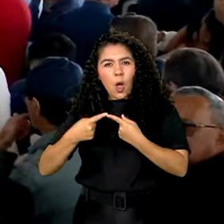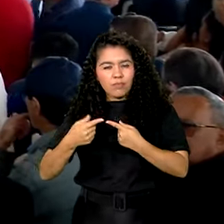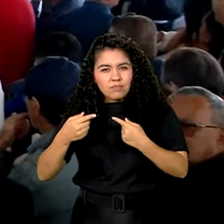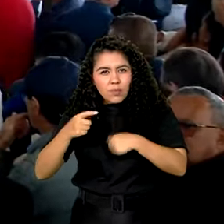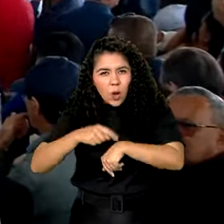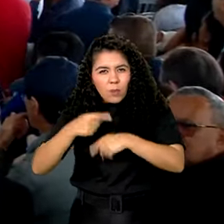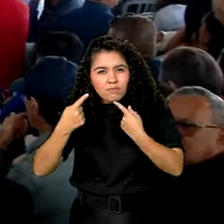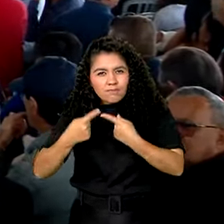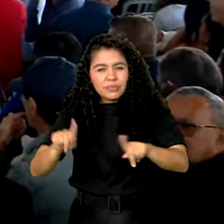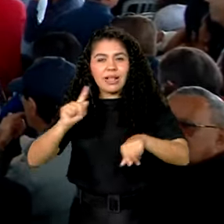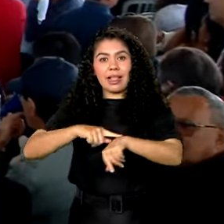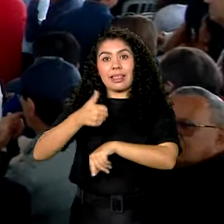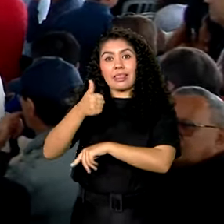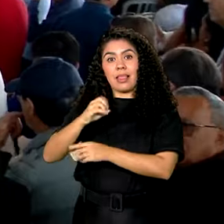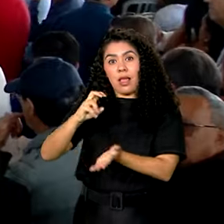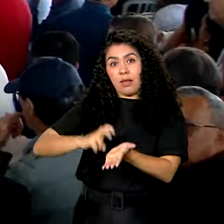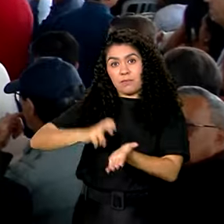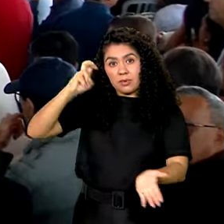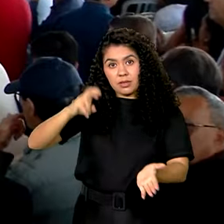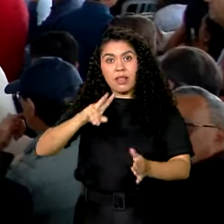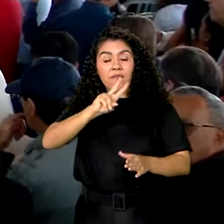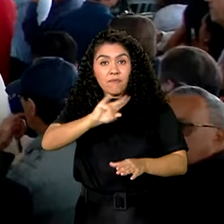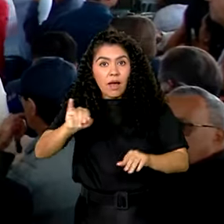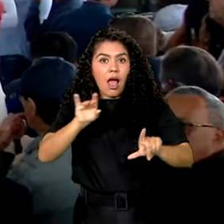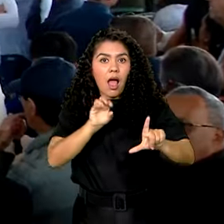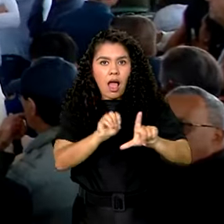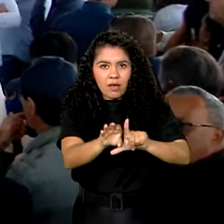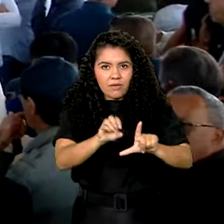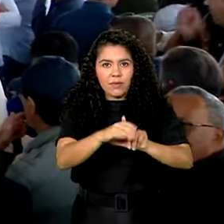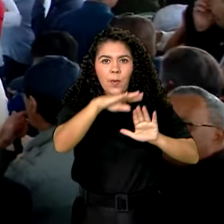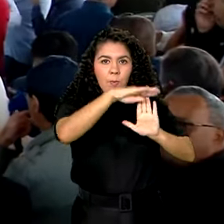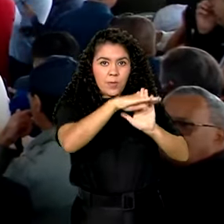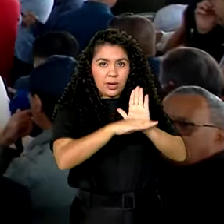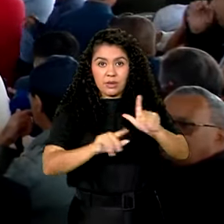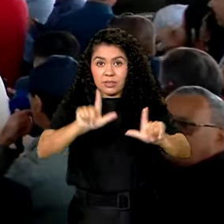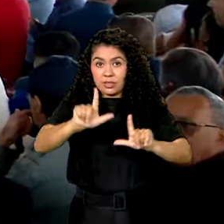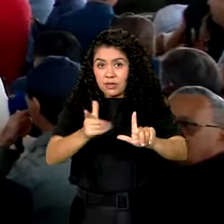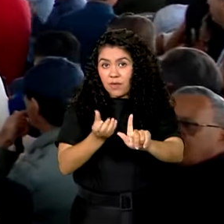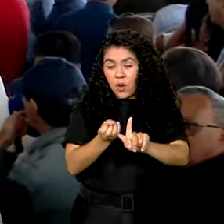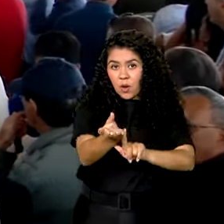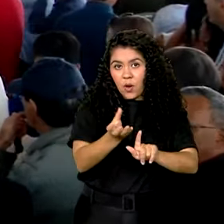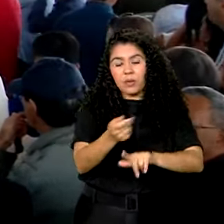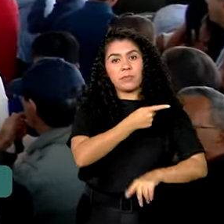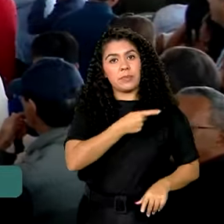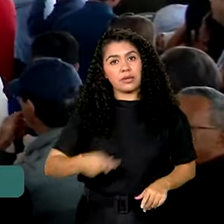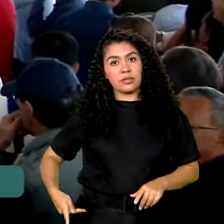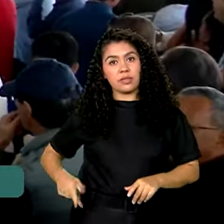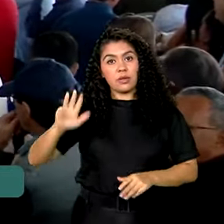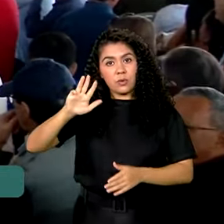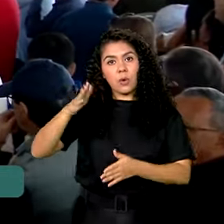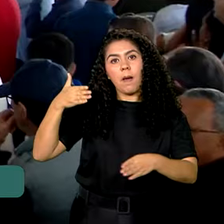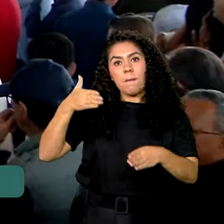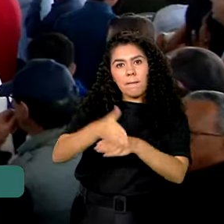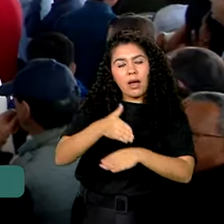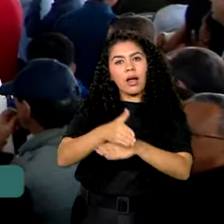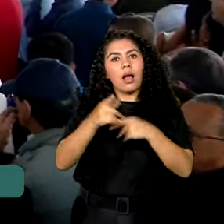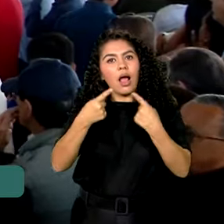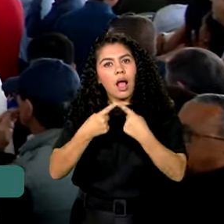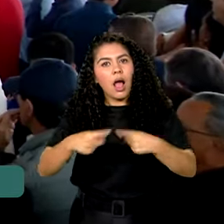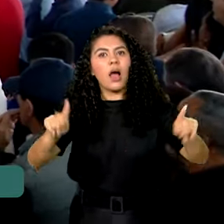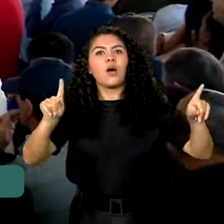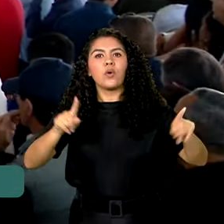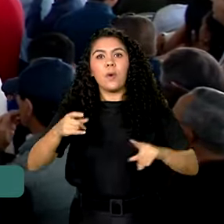manhã, e será transmitido ao vivo pelo canal GOV. O presidente Lula participa então da inauguração desse